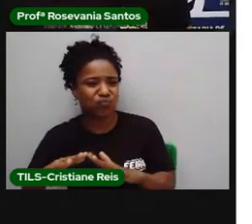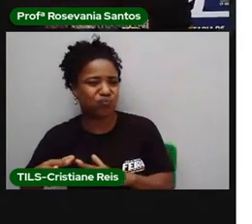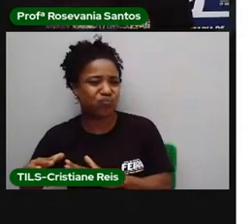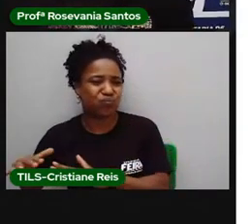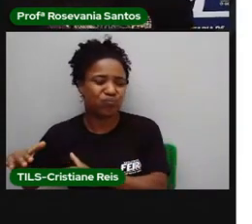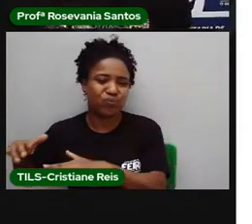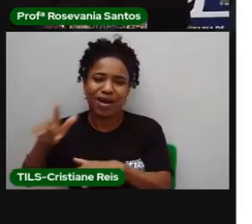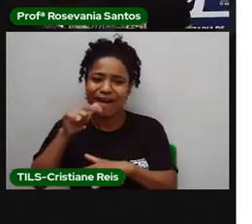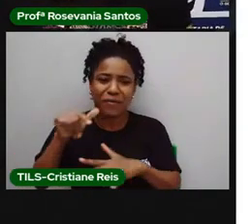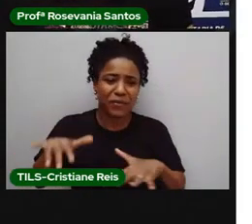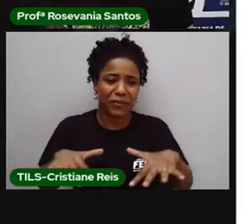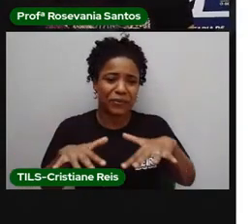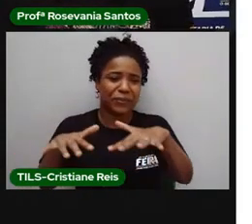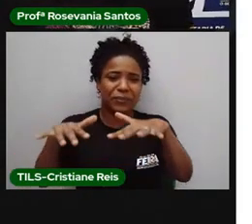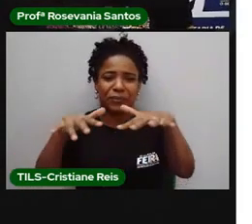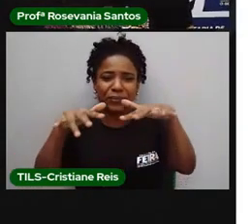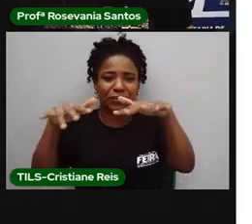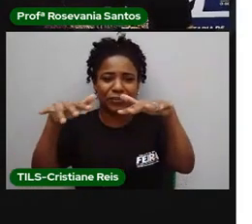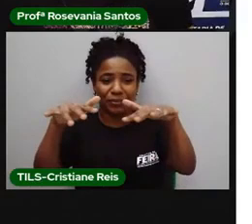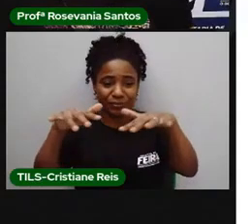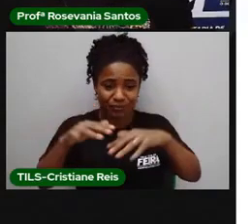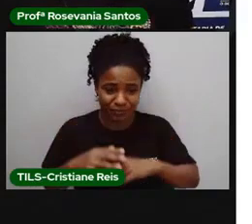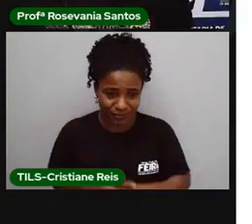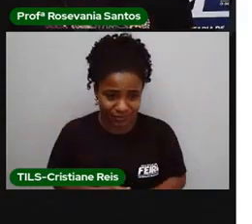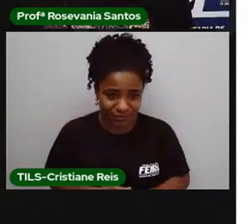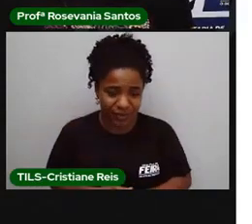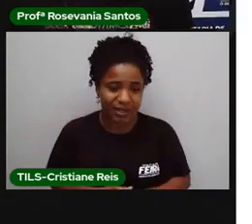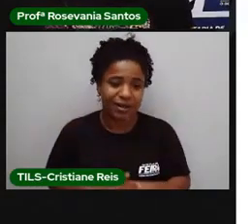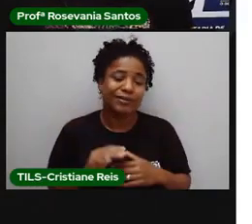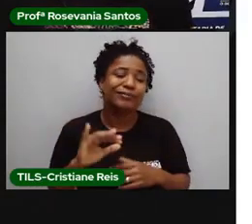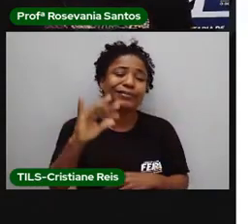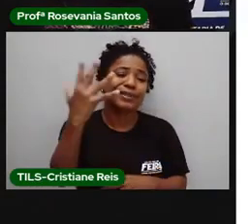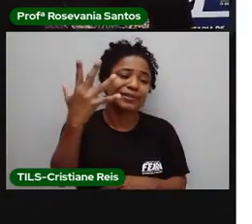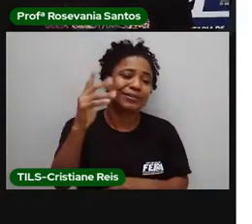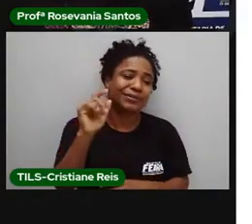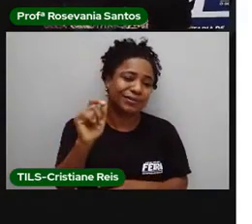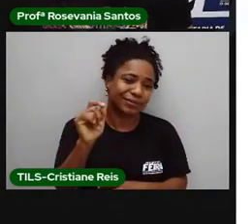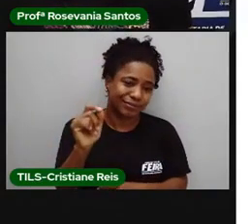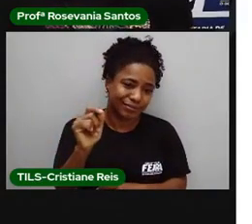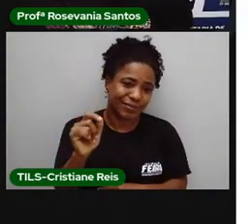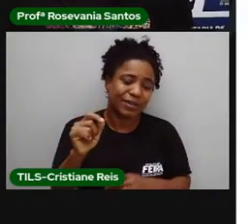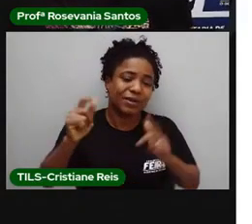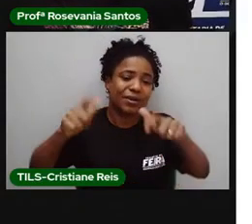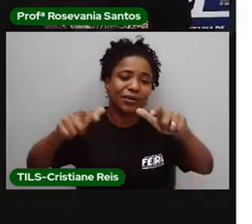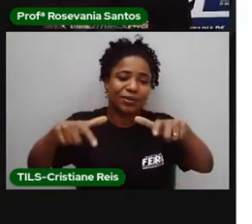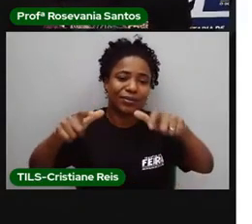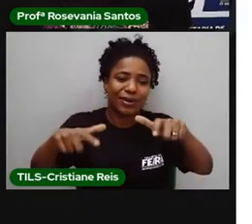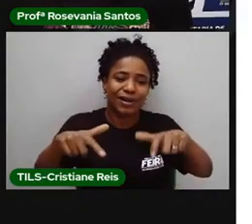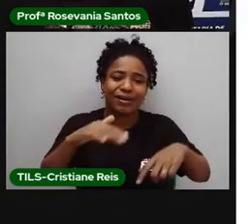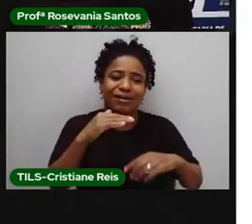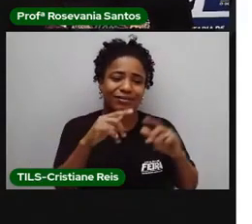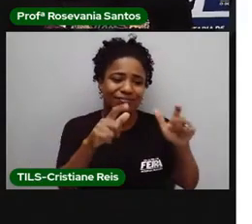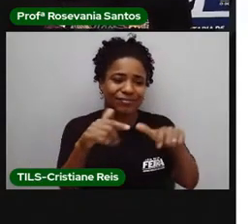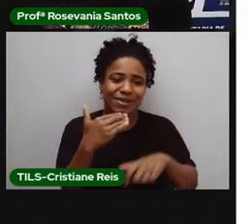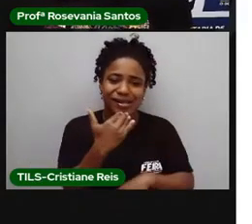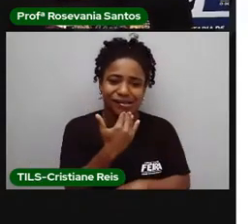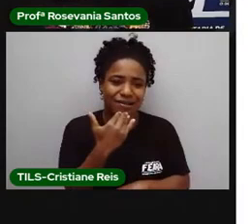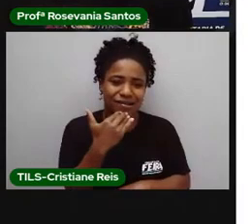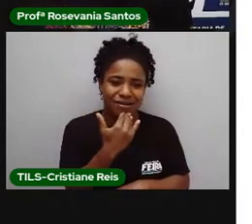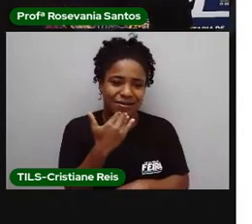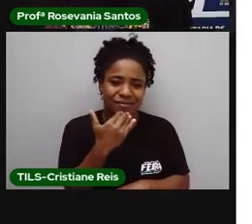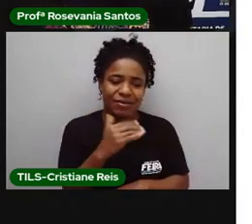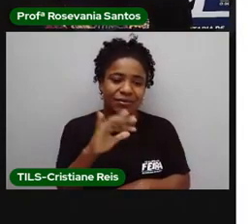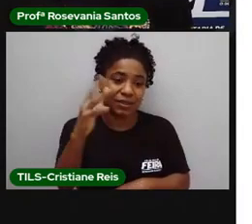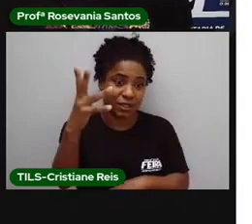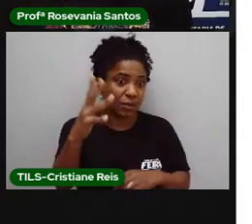dano enchentes, todos esses problemas, e que, infelizmente, ocorrem muito mais nas áreas que não são planejadas do que nas áreas planejadas.